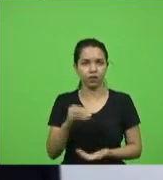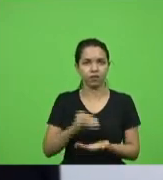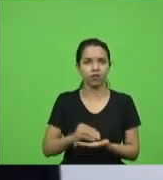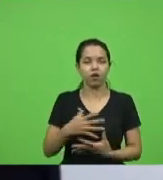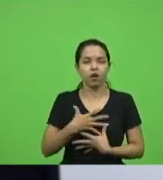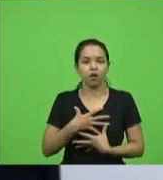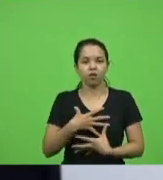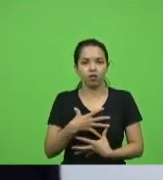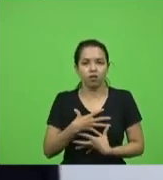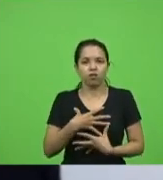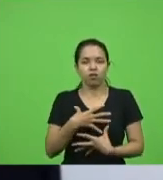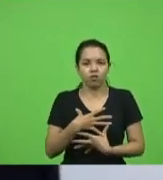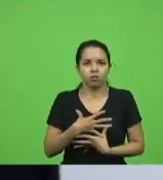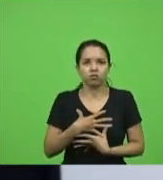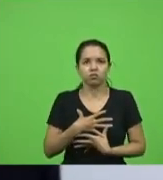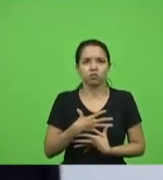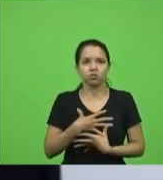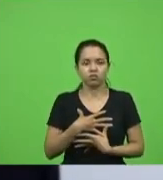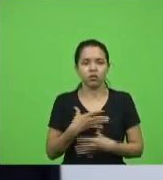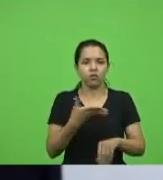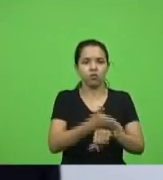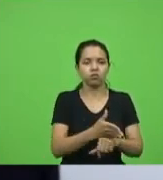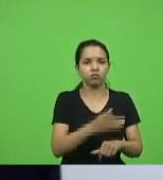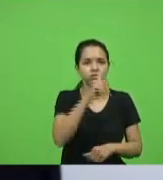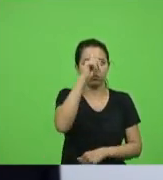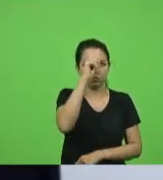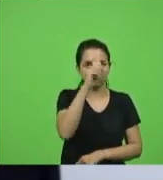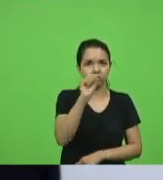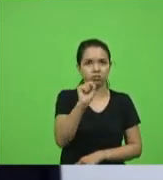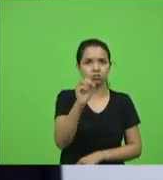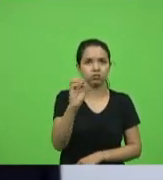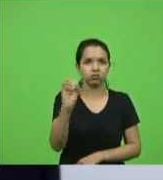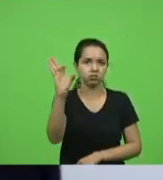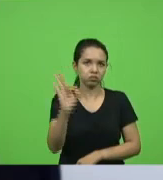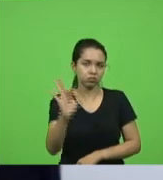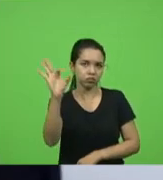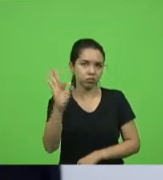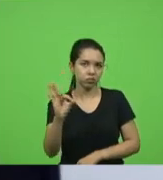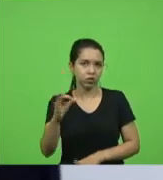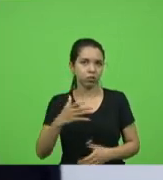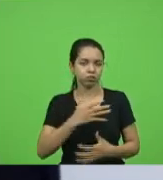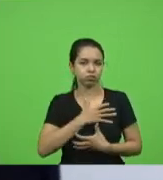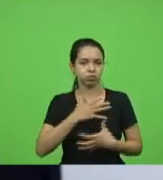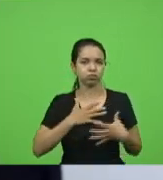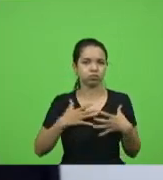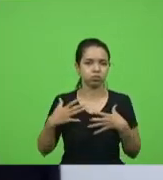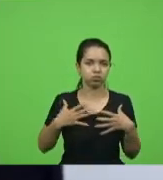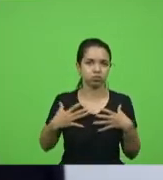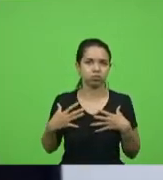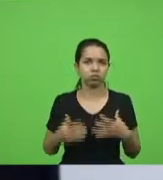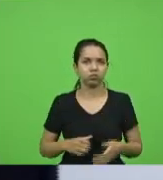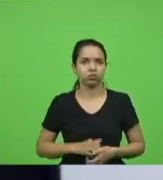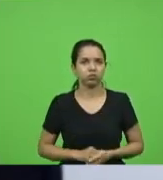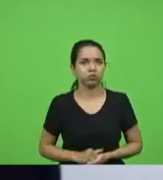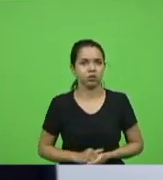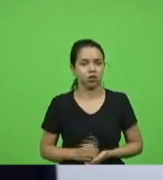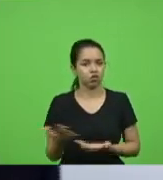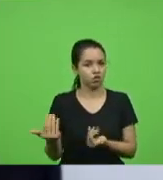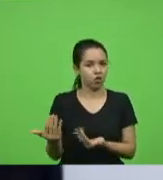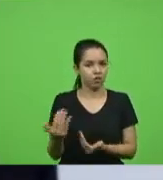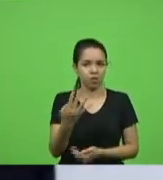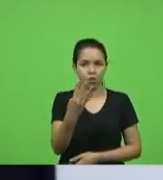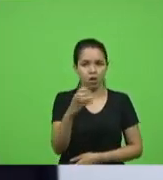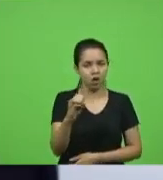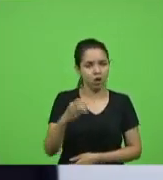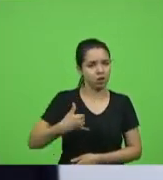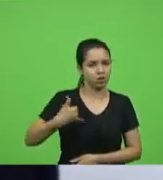levaram para o hospital 80% do pulmão comprometido jovem de 40 anos